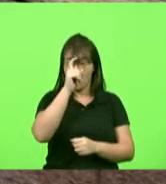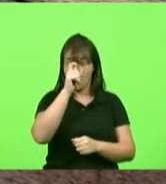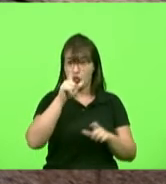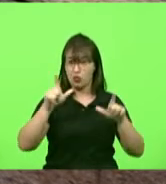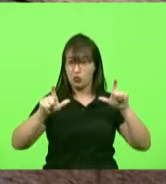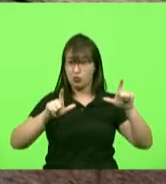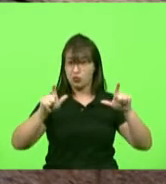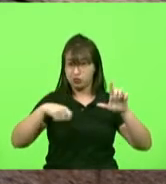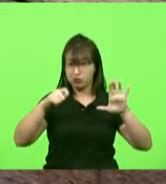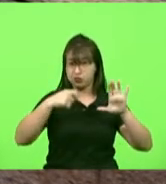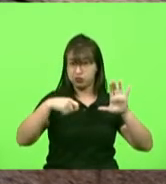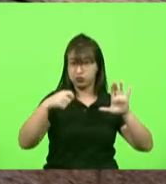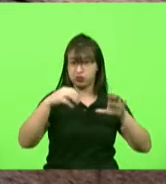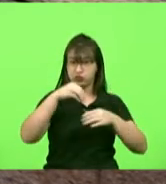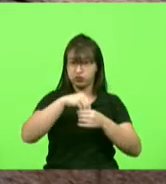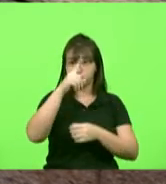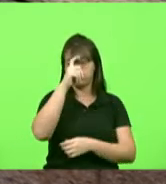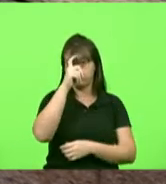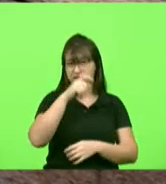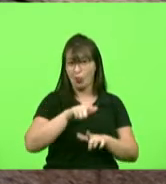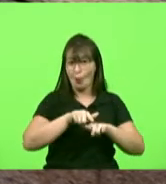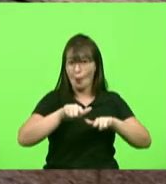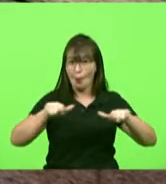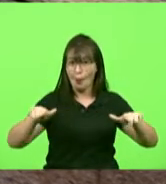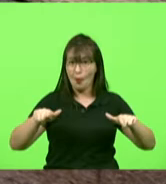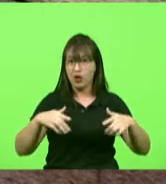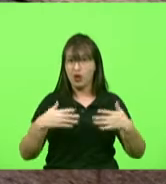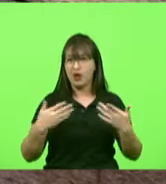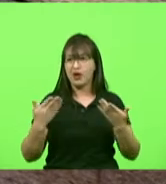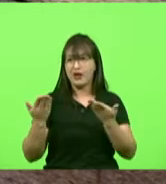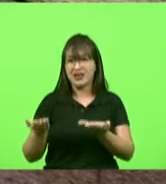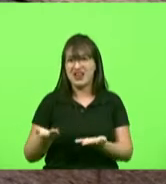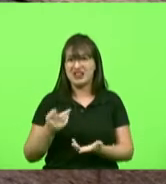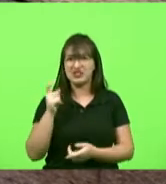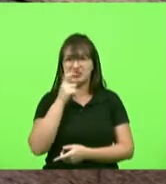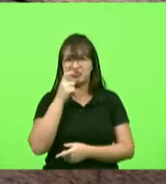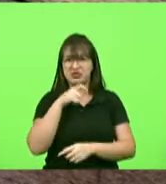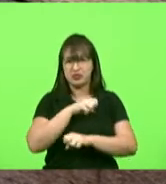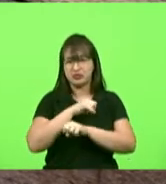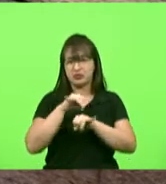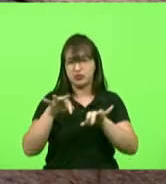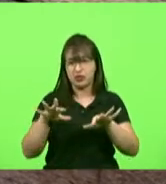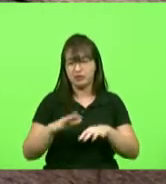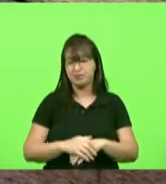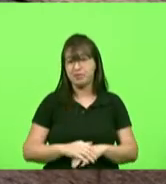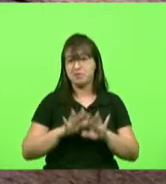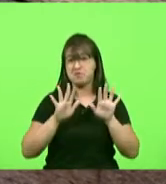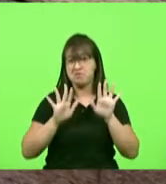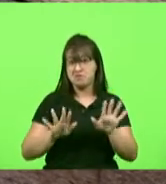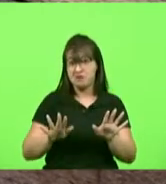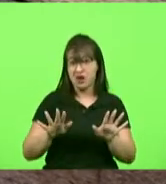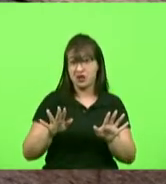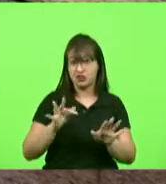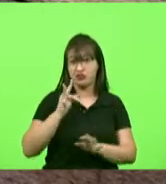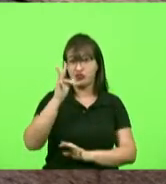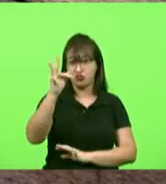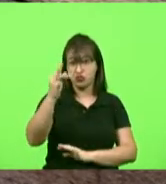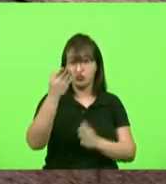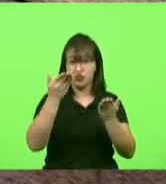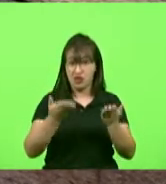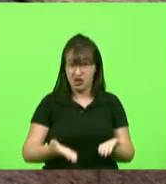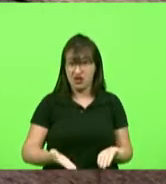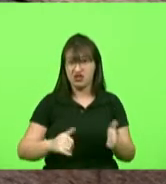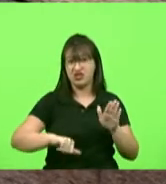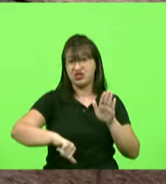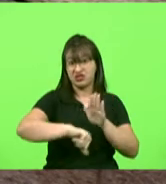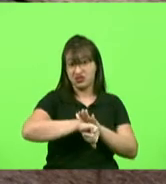eles conseguem insistir nessa mentira mas um dia eles vão ter que responder criminalmente porque isso matou